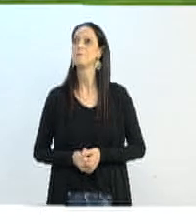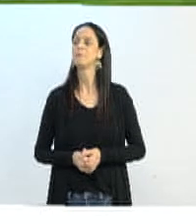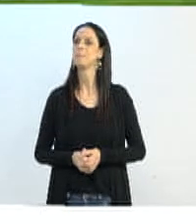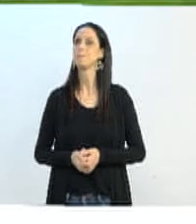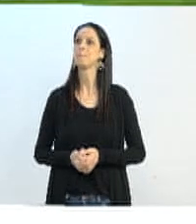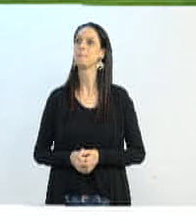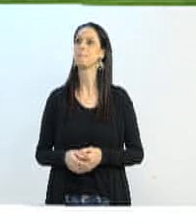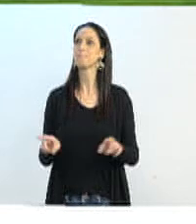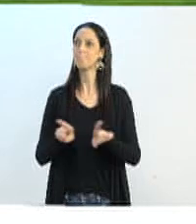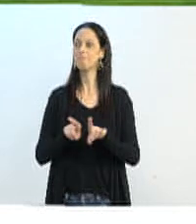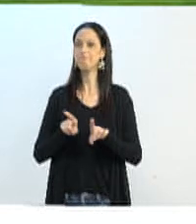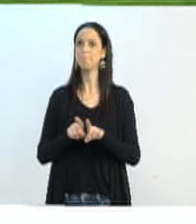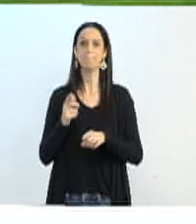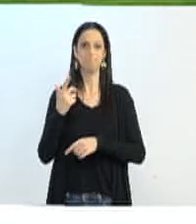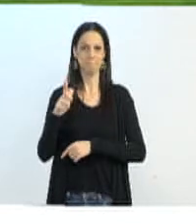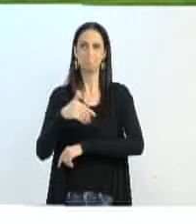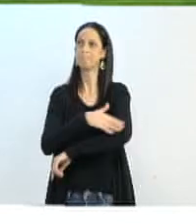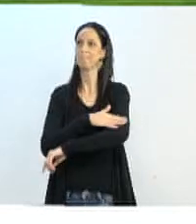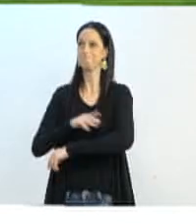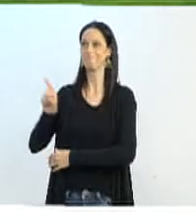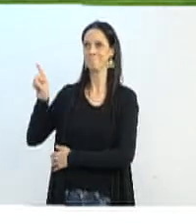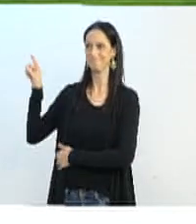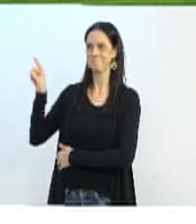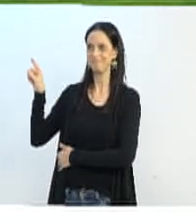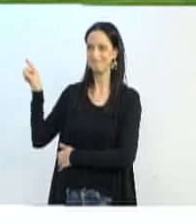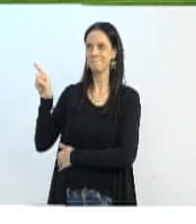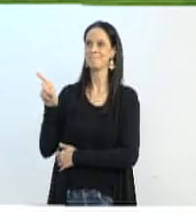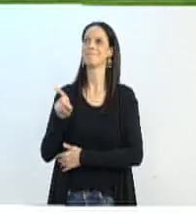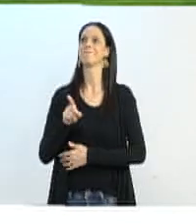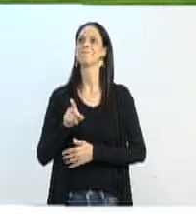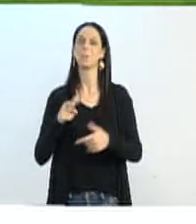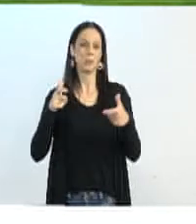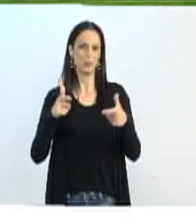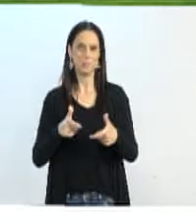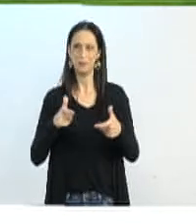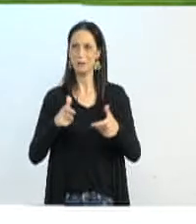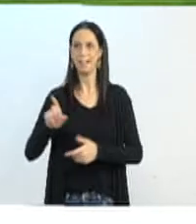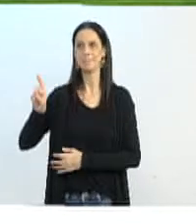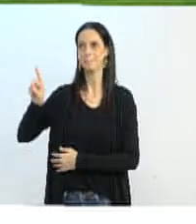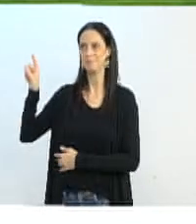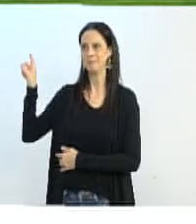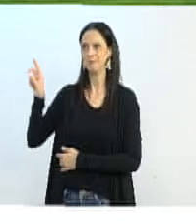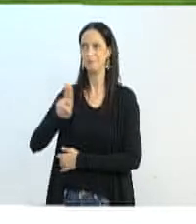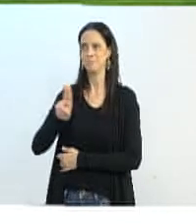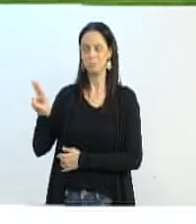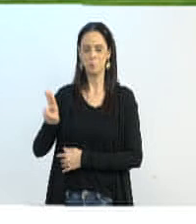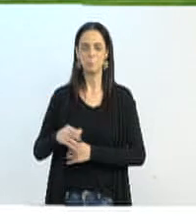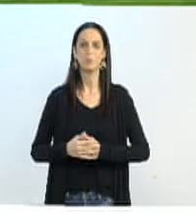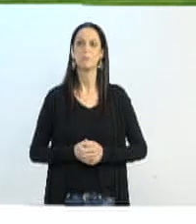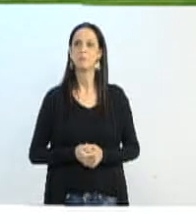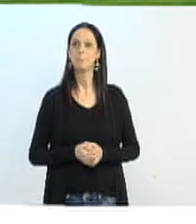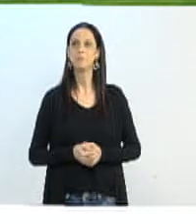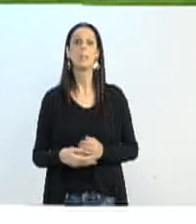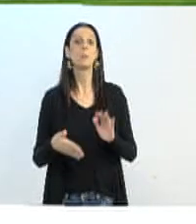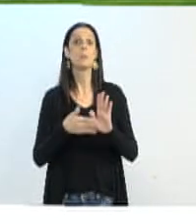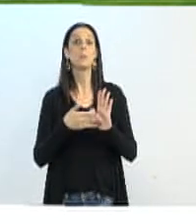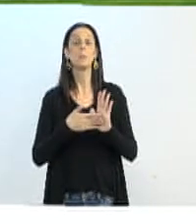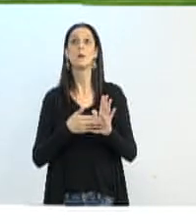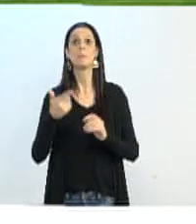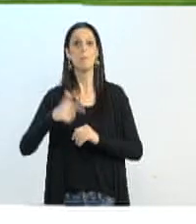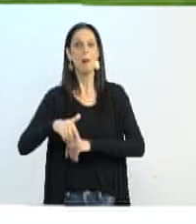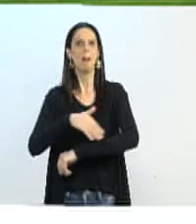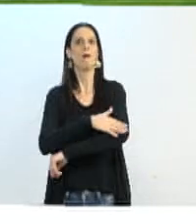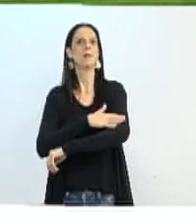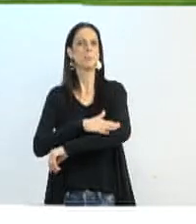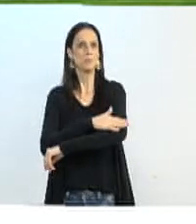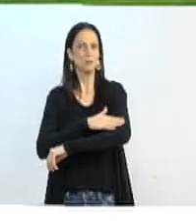Também o Parque do Ribeirão do Tigre, que é lá onde ficava a antiga torrefação do Café Blumenau. A ideia é fazer mais um parque aqui. Blumenau